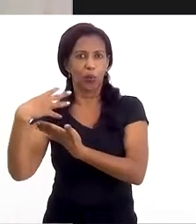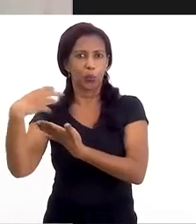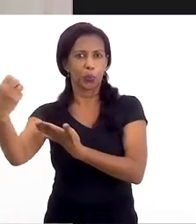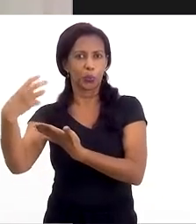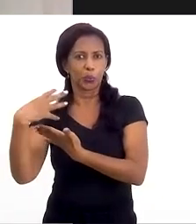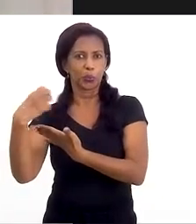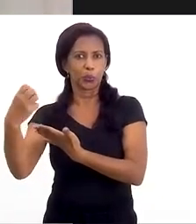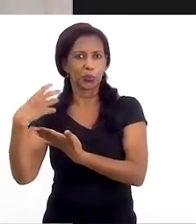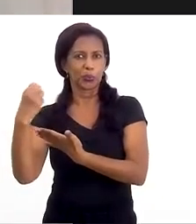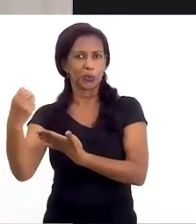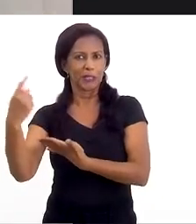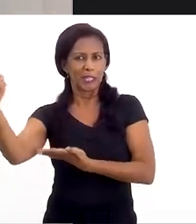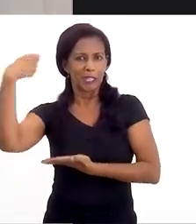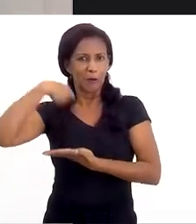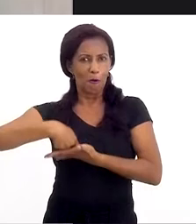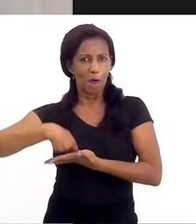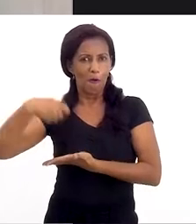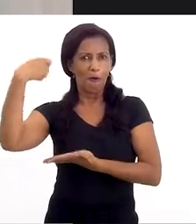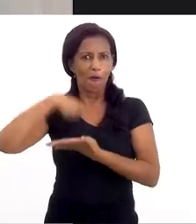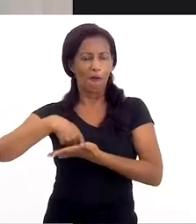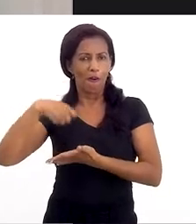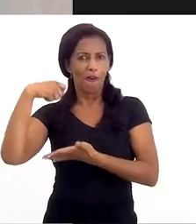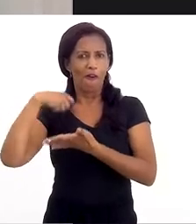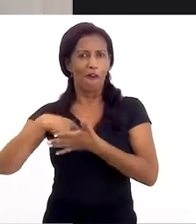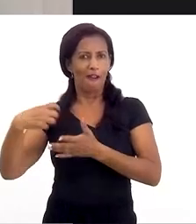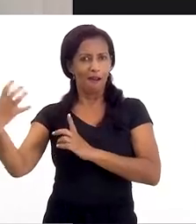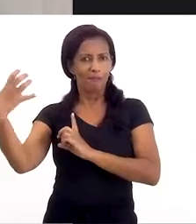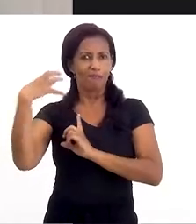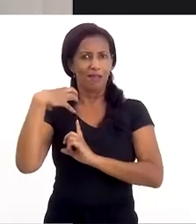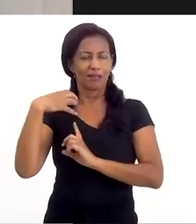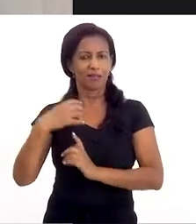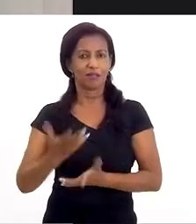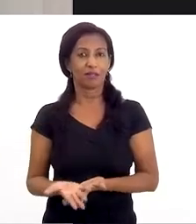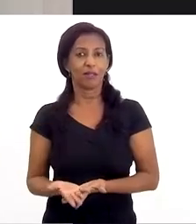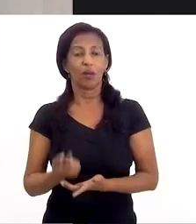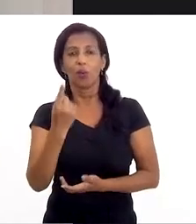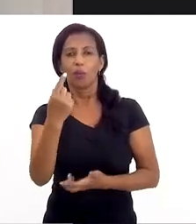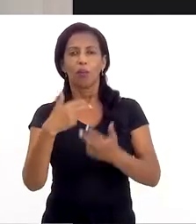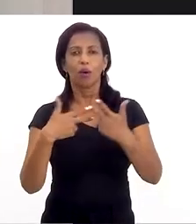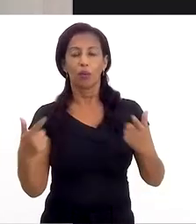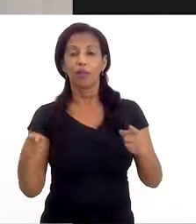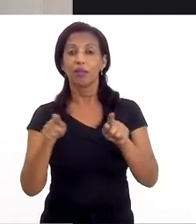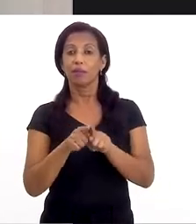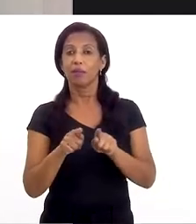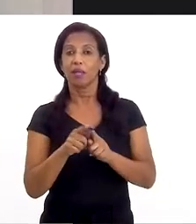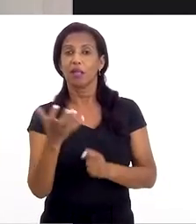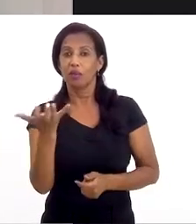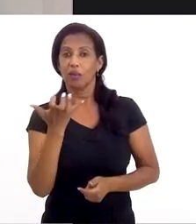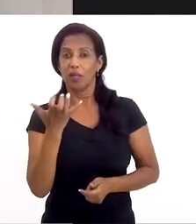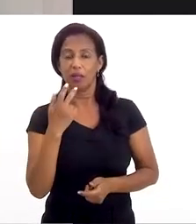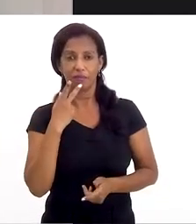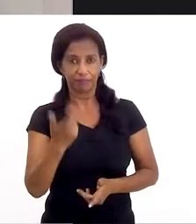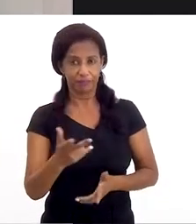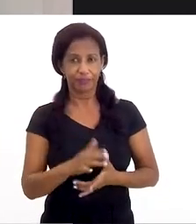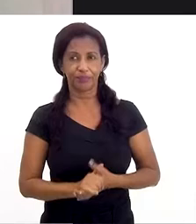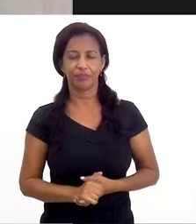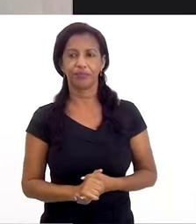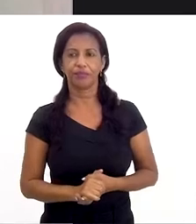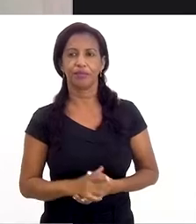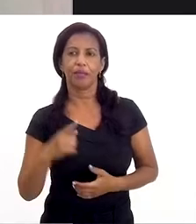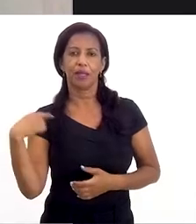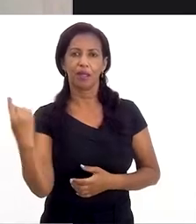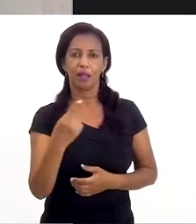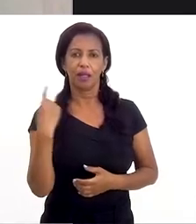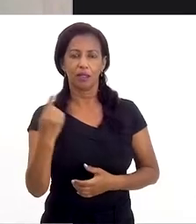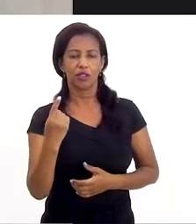estar ali cobrando e ameaçando, né? Uma coisa que eu gostaria até de comentar também,